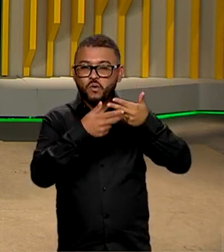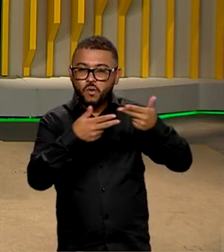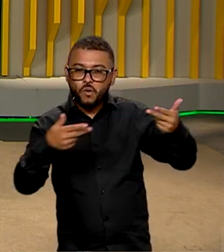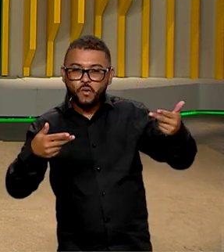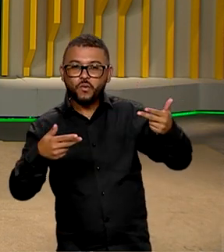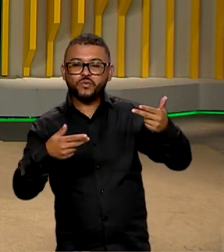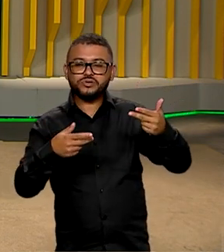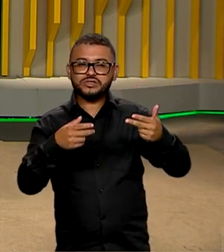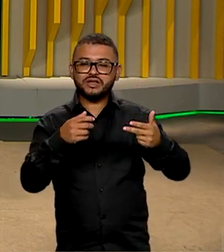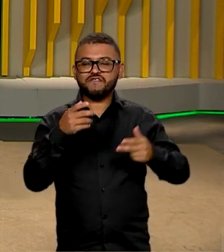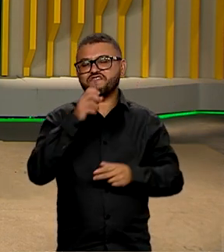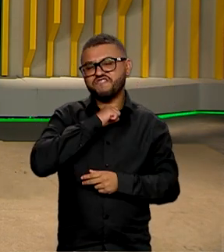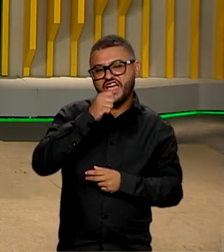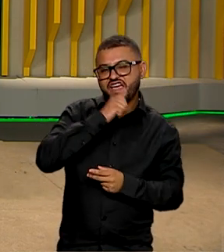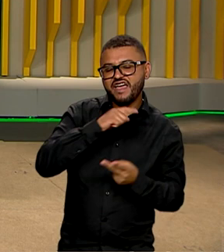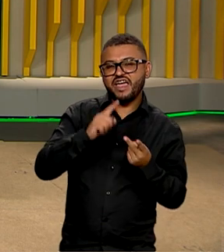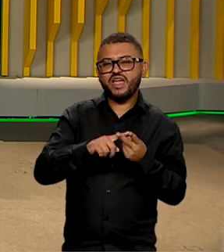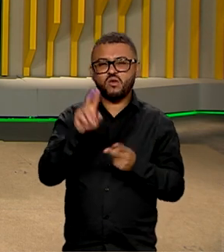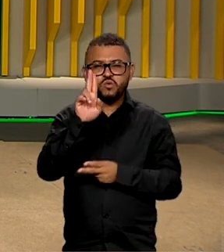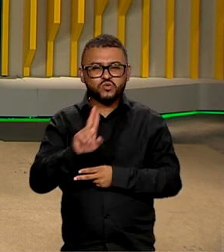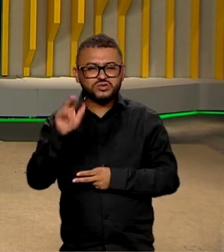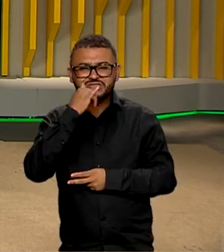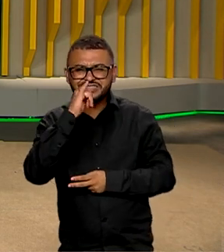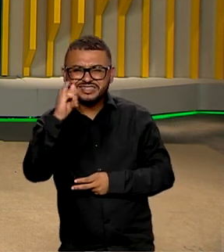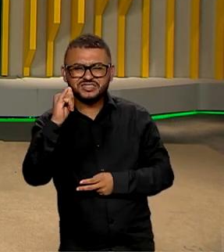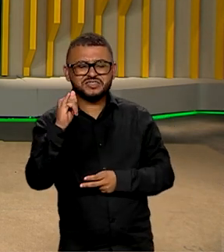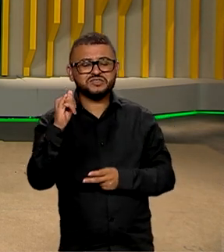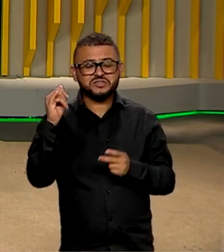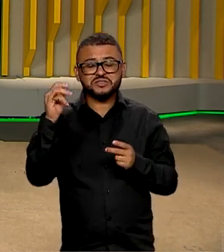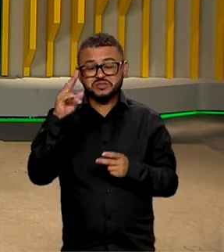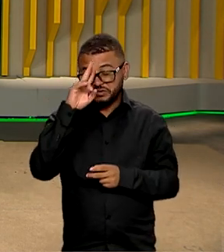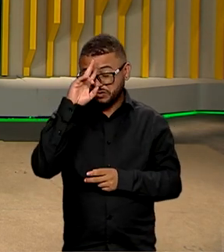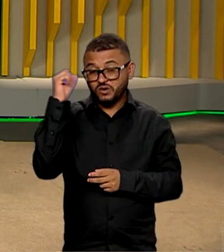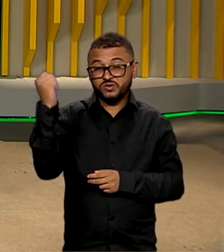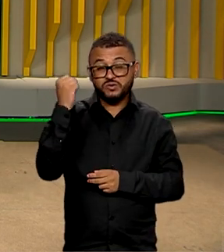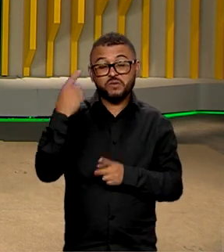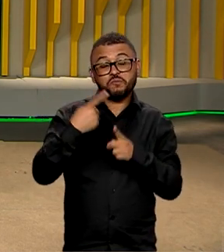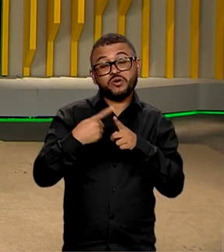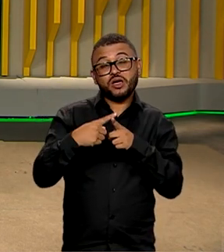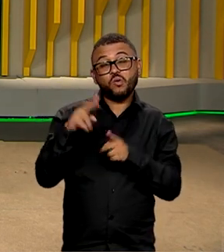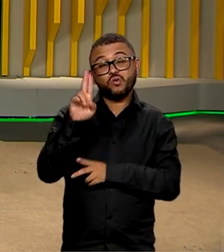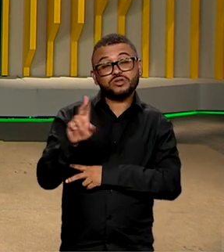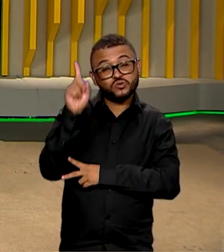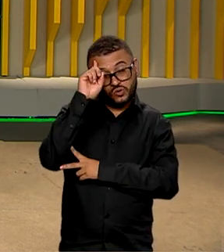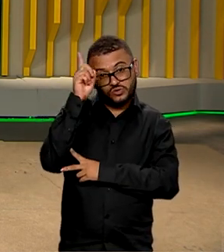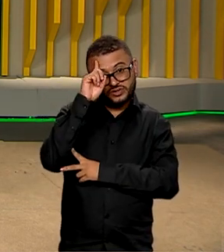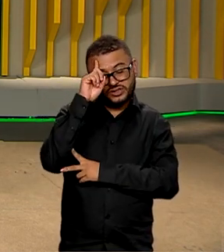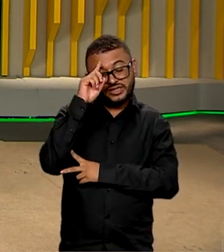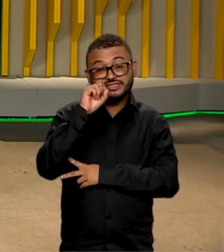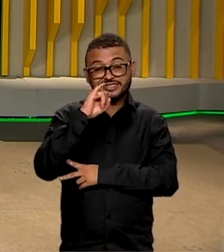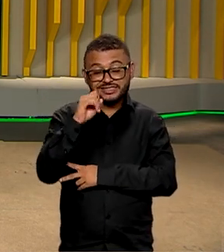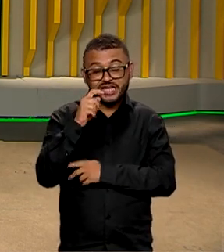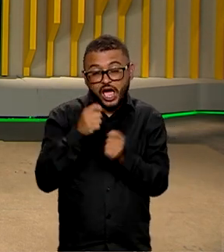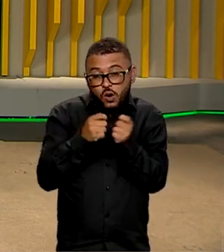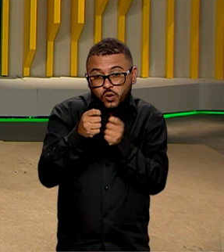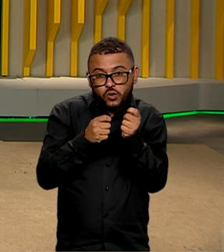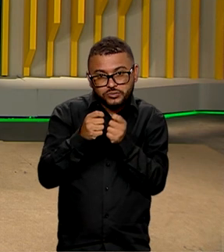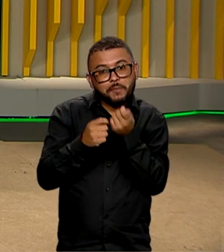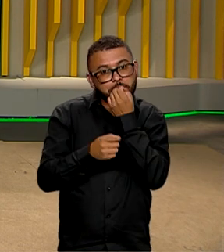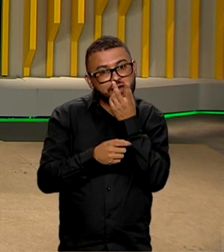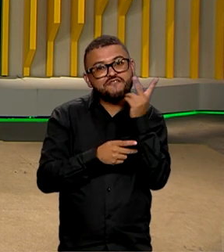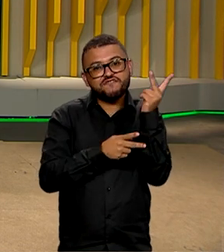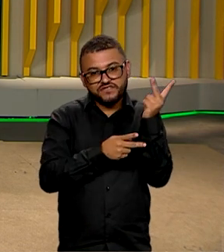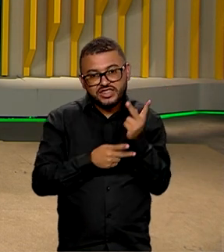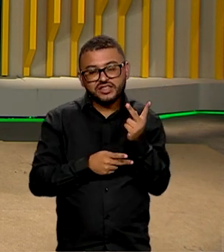de alto consumo, alto consumo elétrico, né? Mas que é utilizado todo dia. Pois é, Roberto, e toda economia é bem-vinda, né? E pra